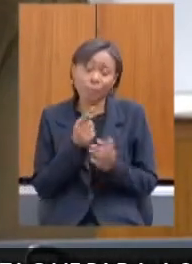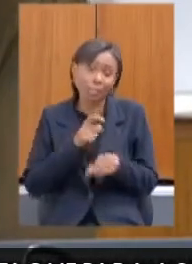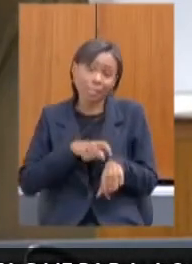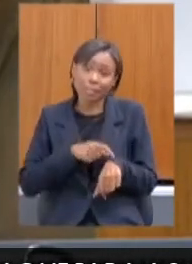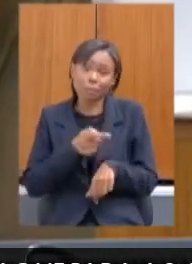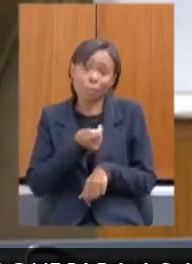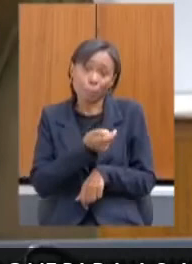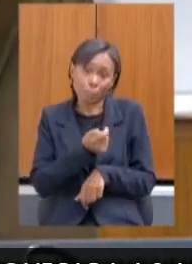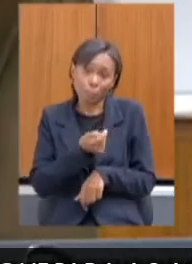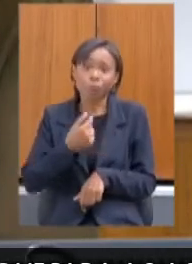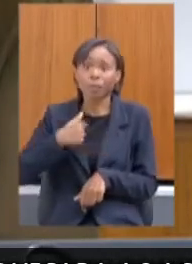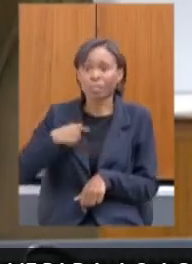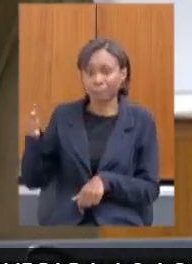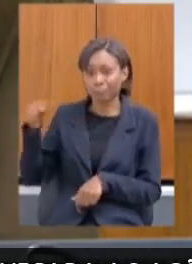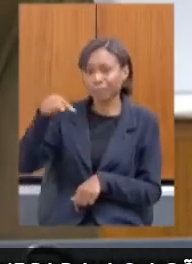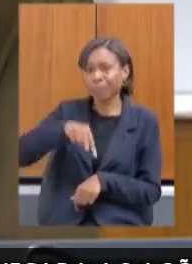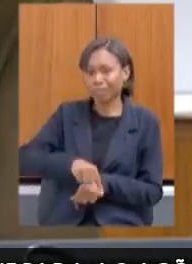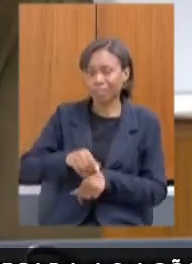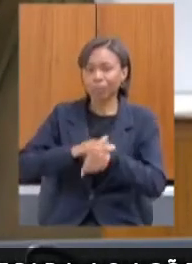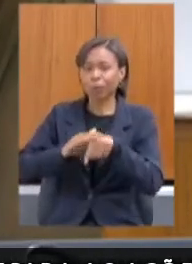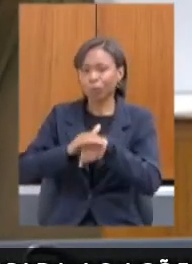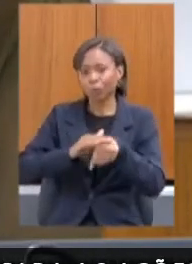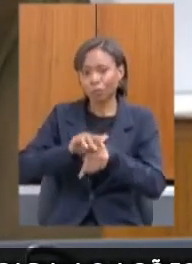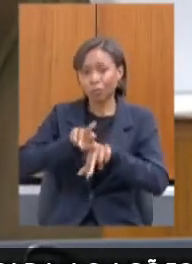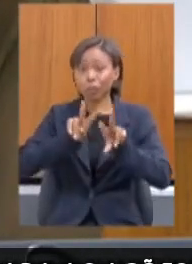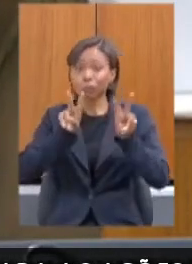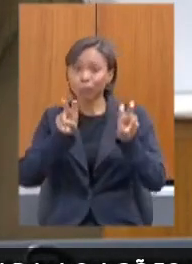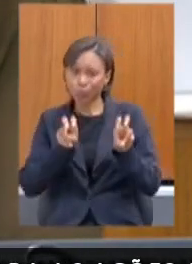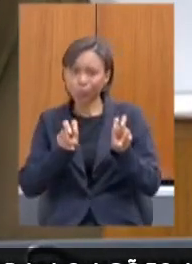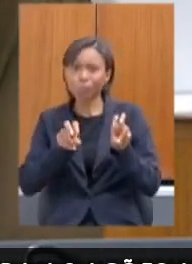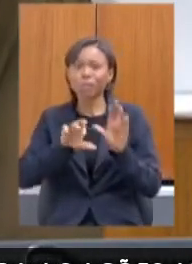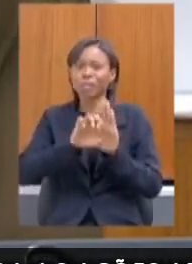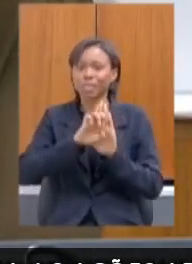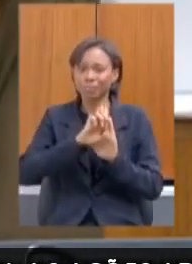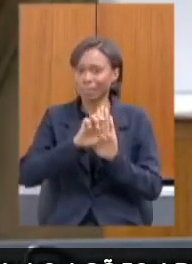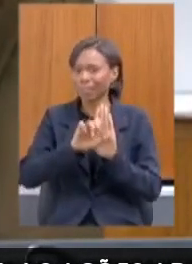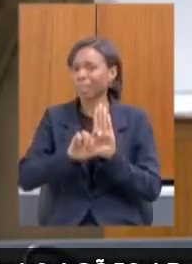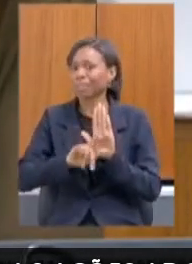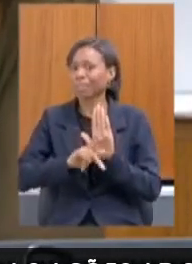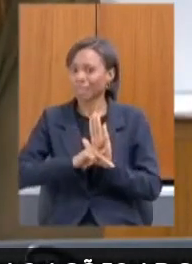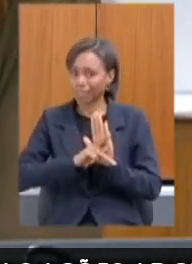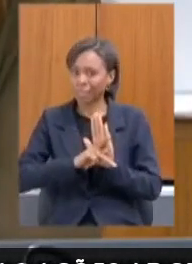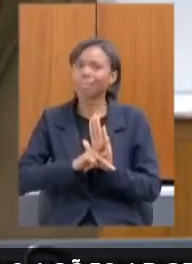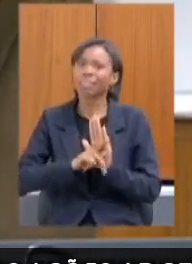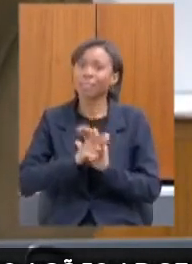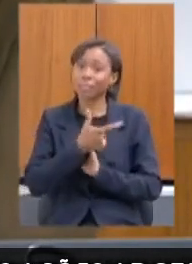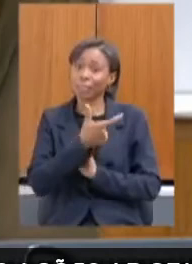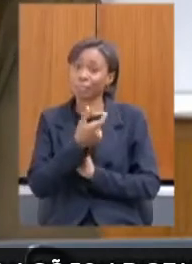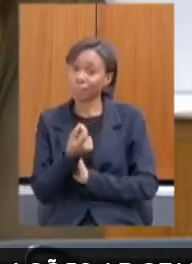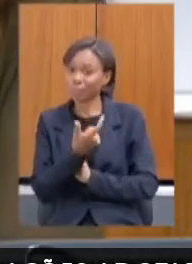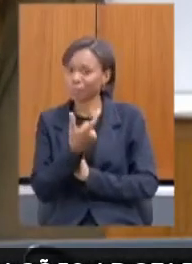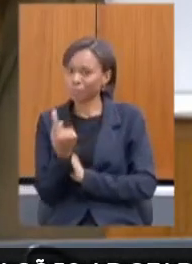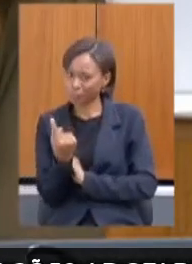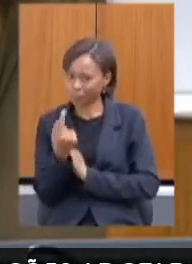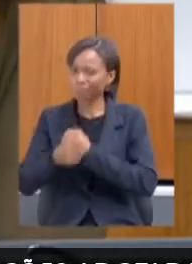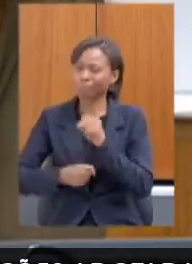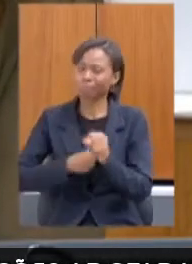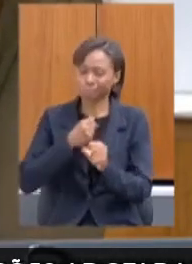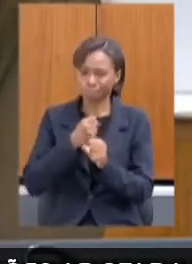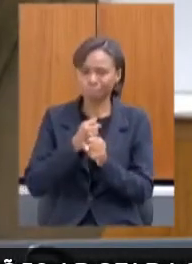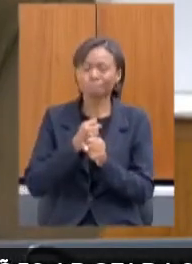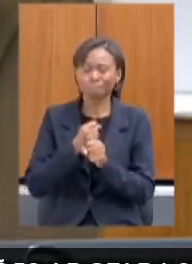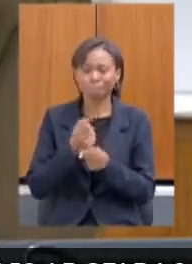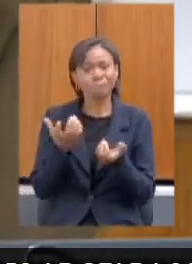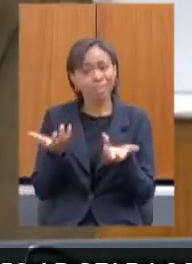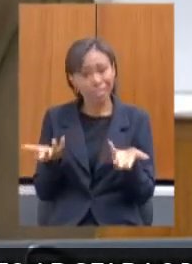vocês que eu venho conversar com vocês sobre as emendas parlamentares para 2021. Então, é uma coisa que